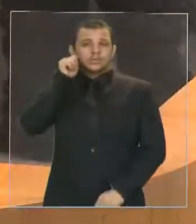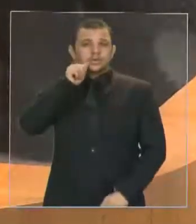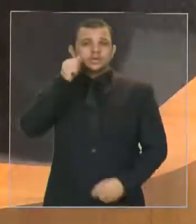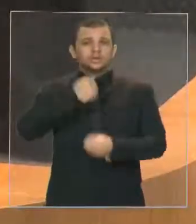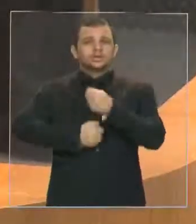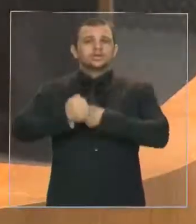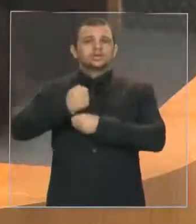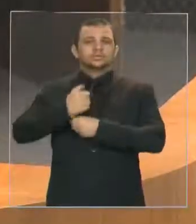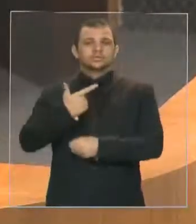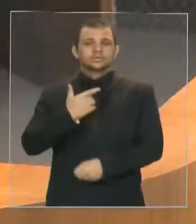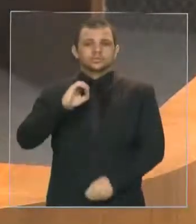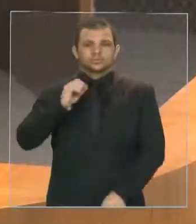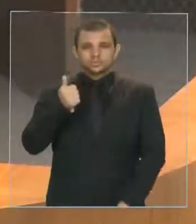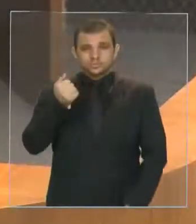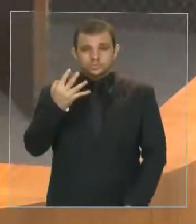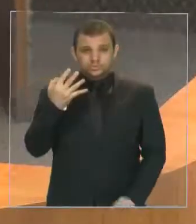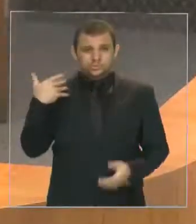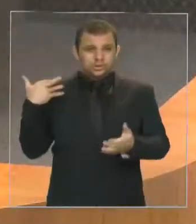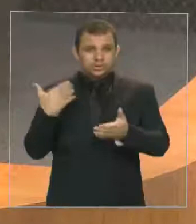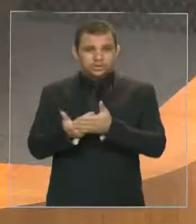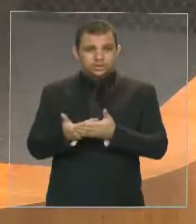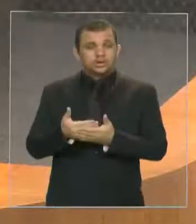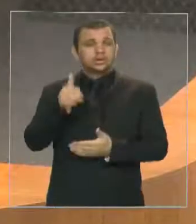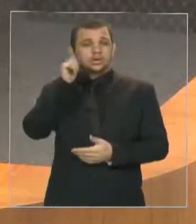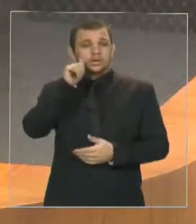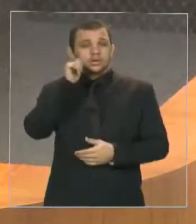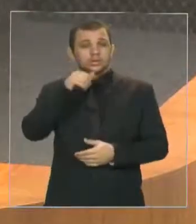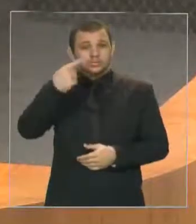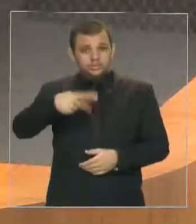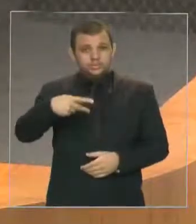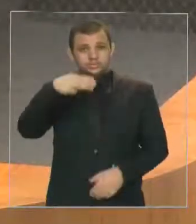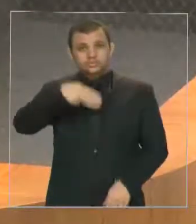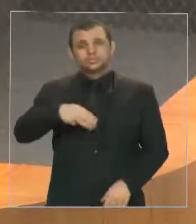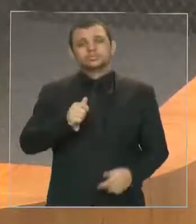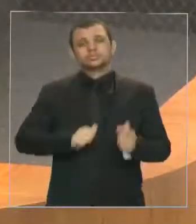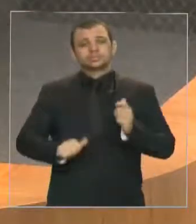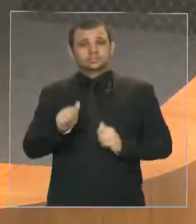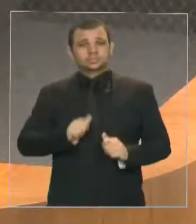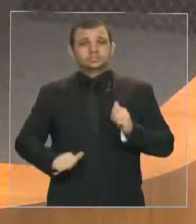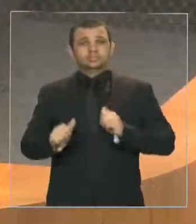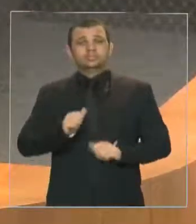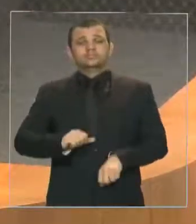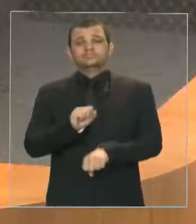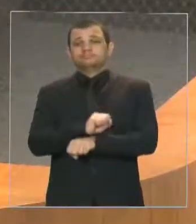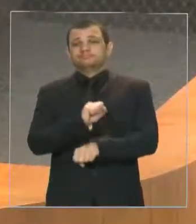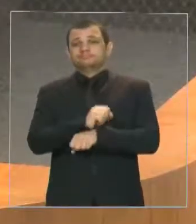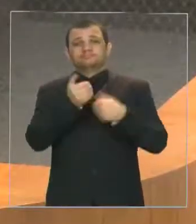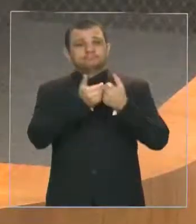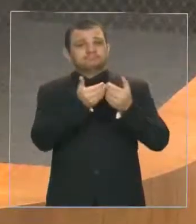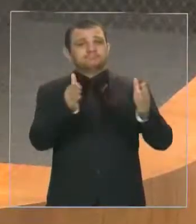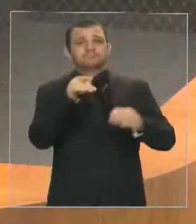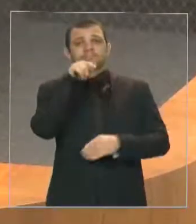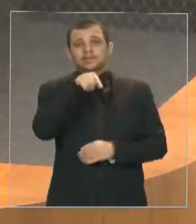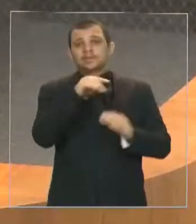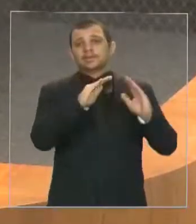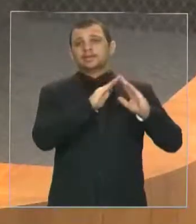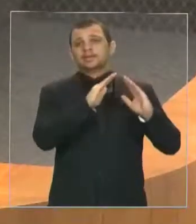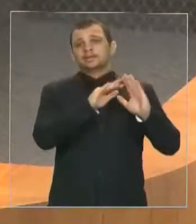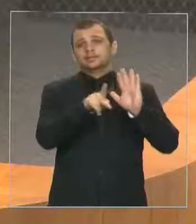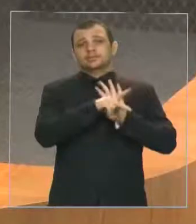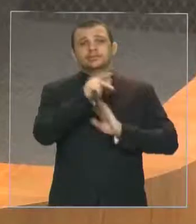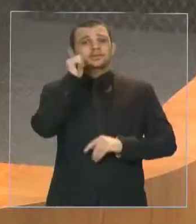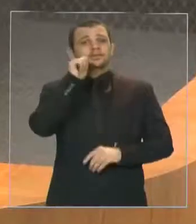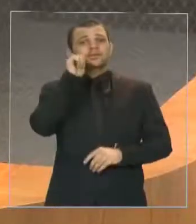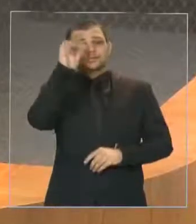2014, as mulheres do Maranhão aguardam com ansiedade e muita expectativa a inauguração e o pleno